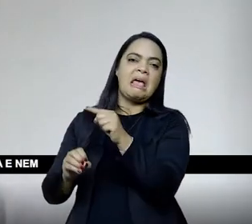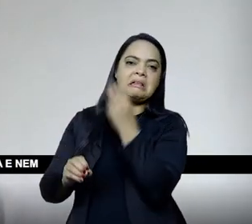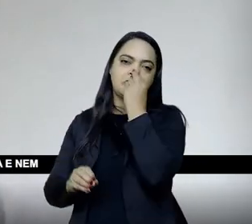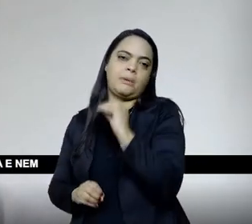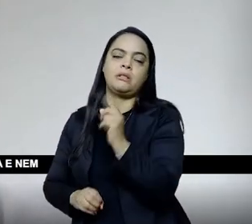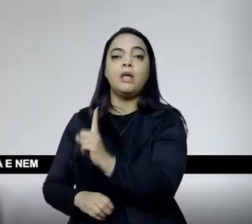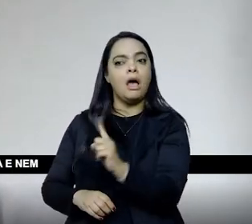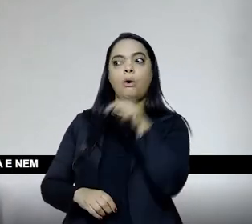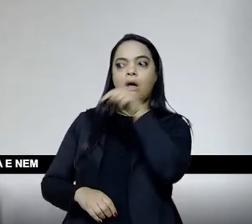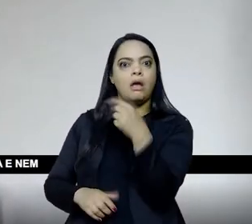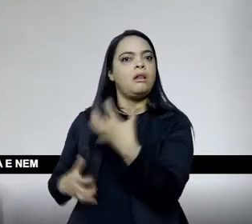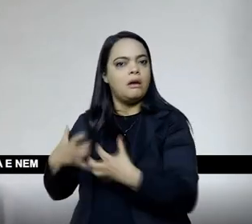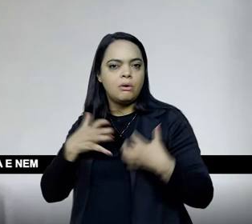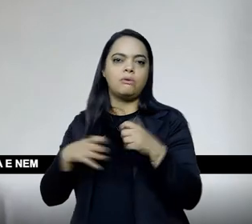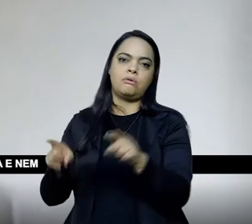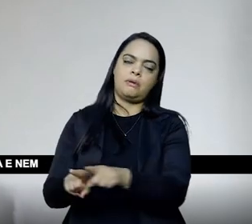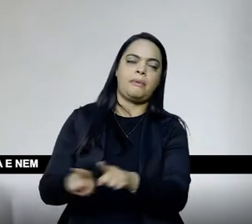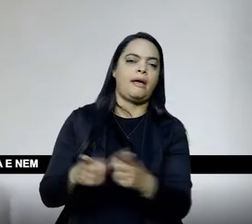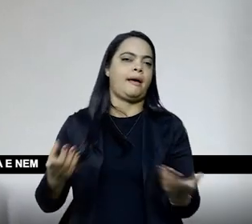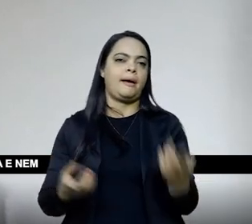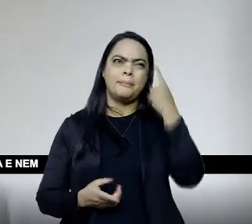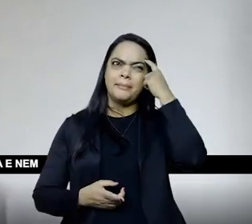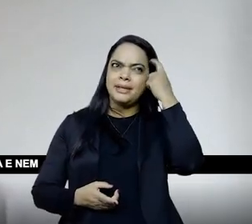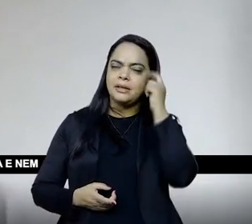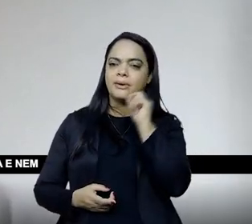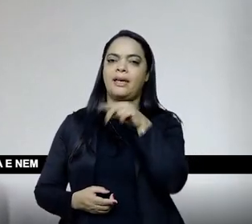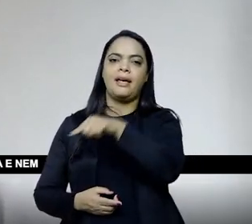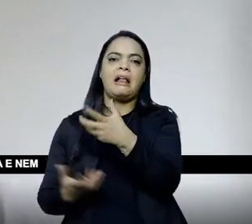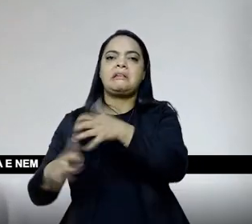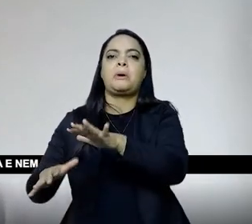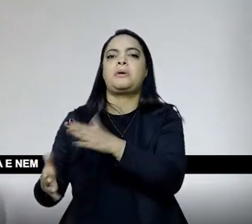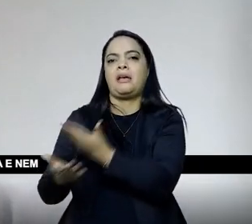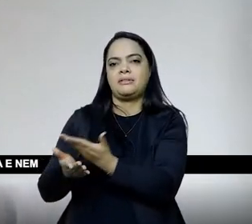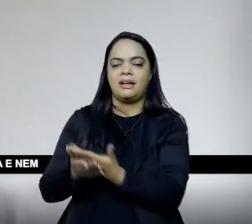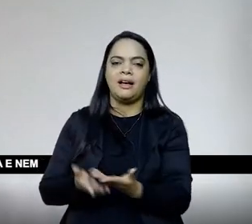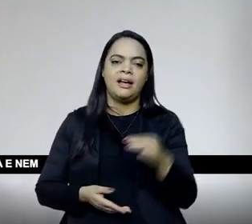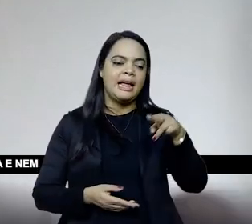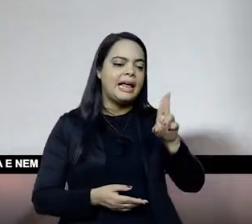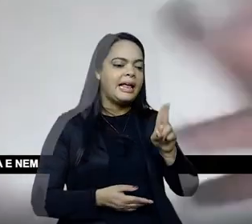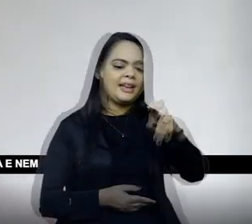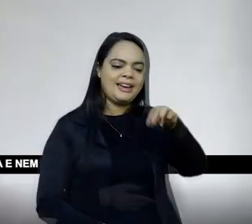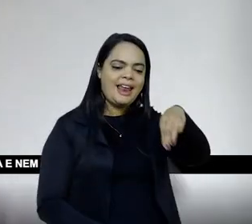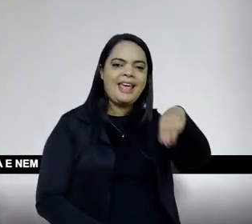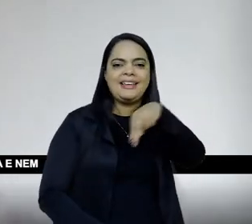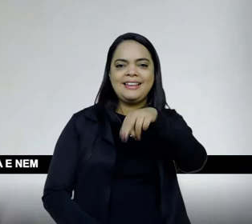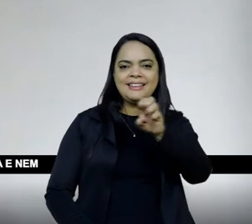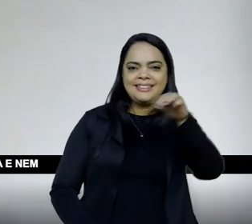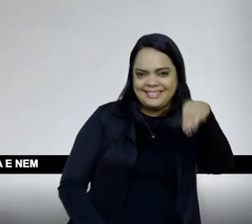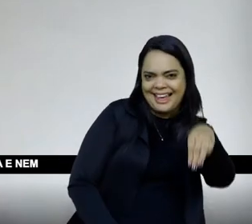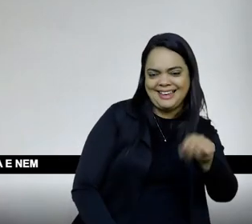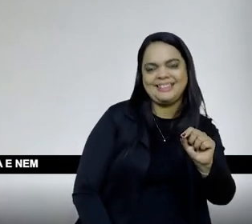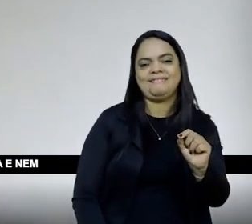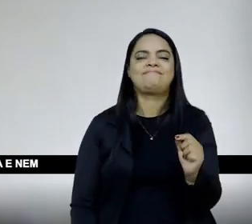é angustiante, não é? Essa ideia de que quem não quer estudar... Os neném, né? Que os neném vivem flanando,